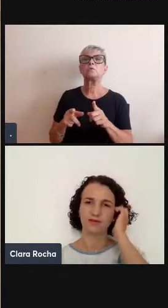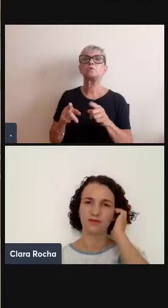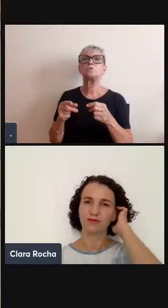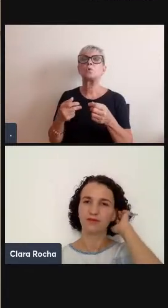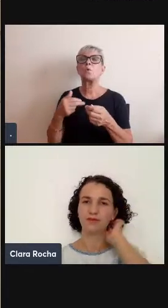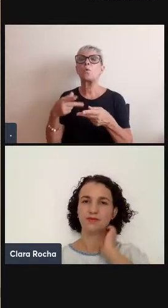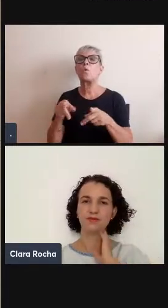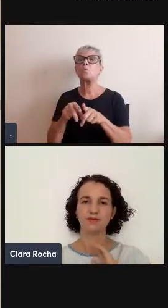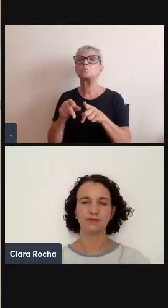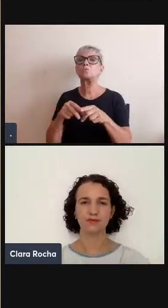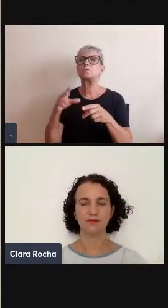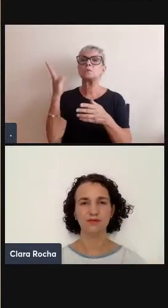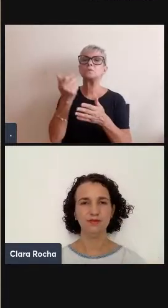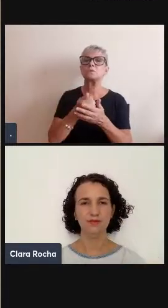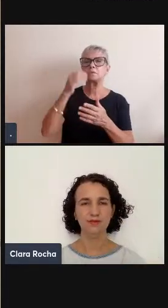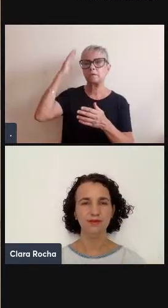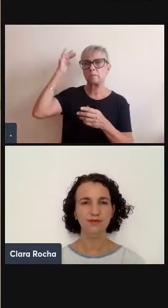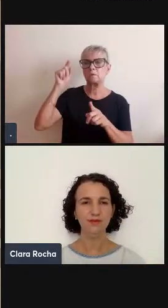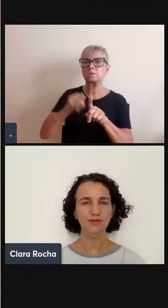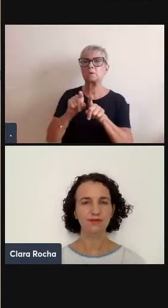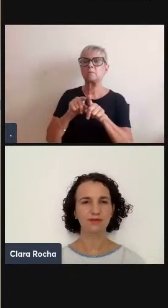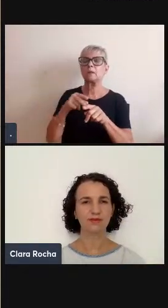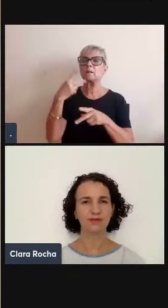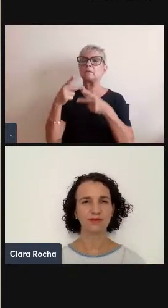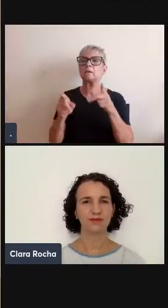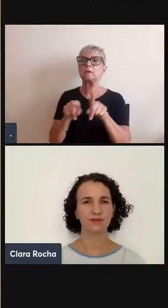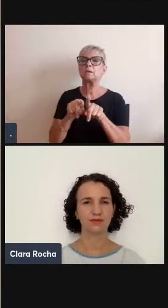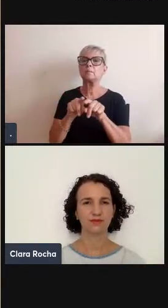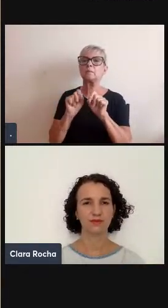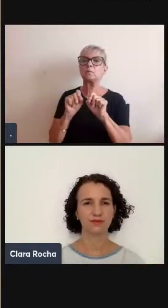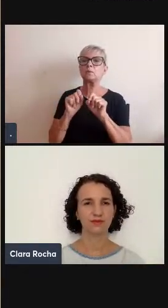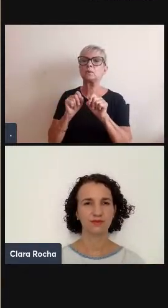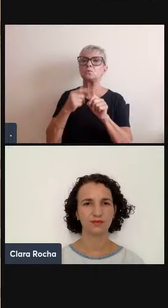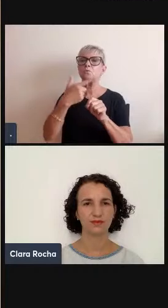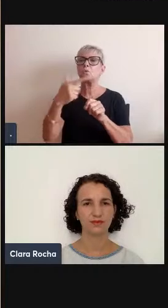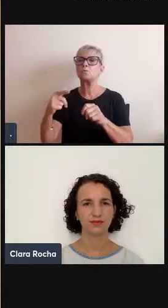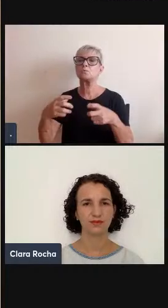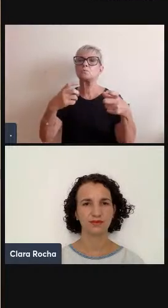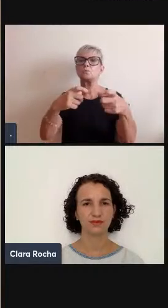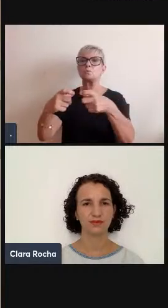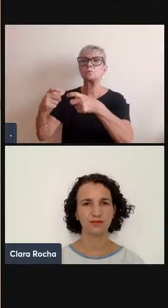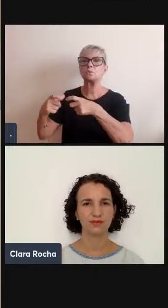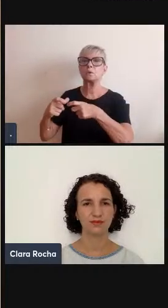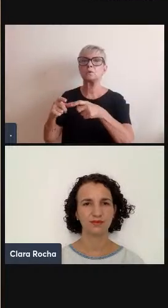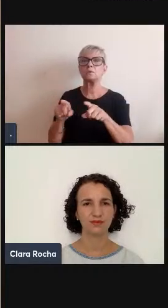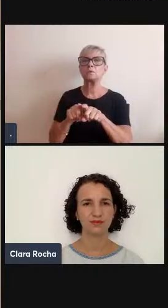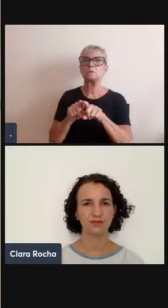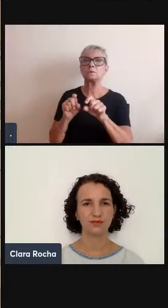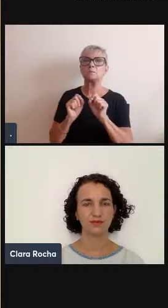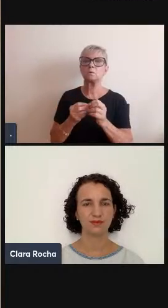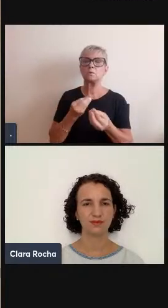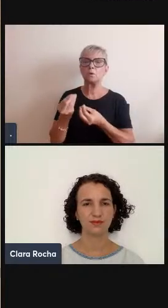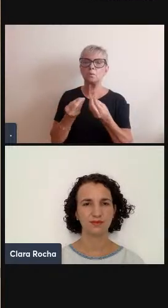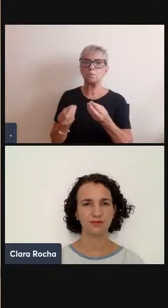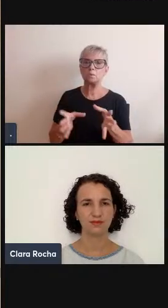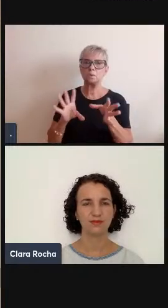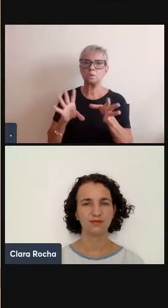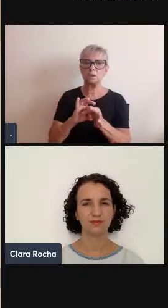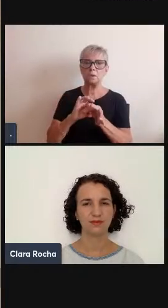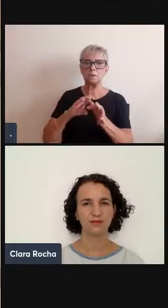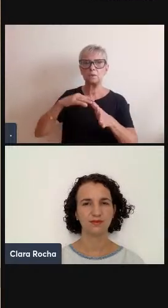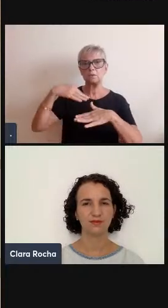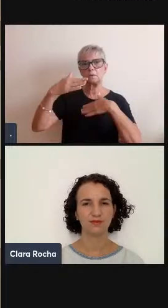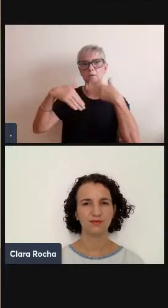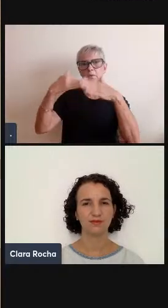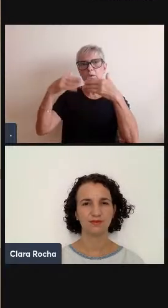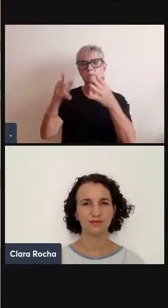evidentemente ela está falando de um outro lugar essa questão do cuidado ela está muito atrelada a um prolongamento das relações